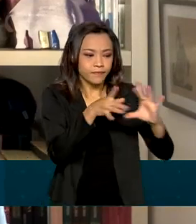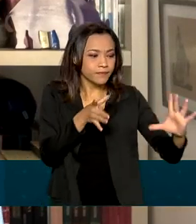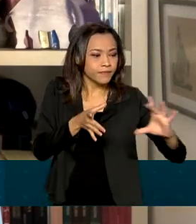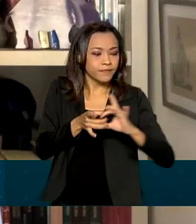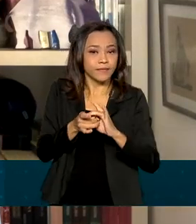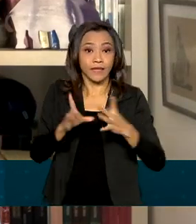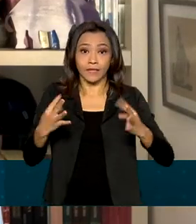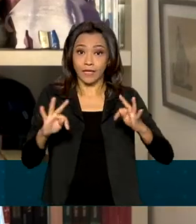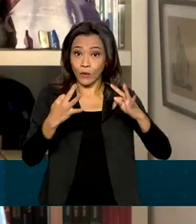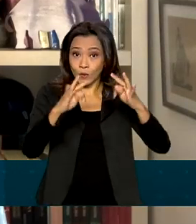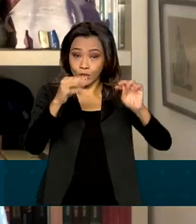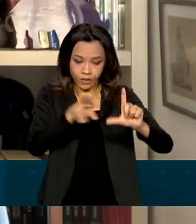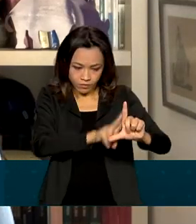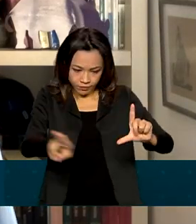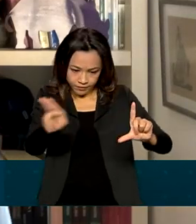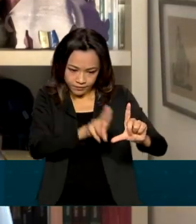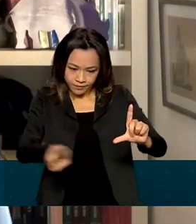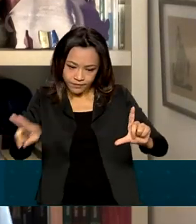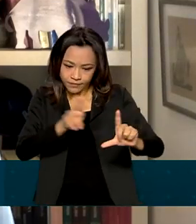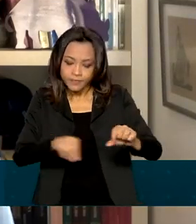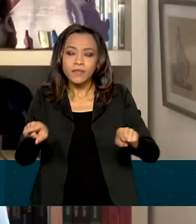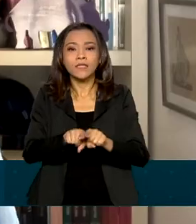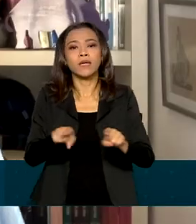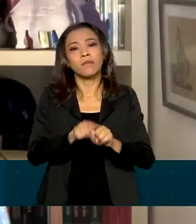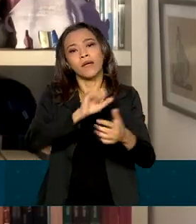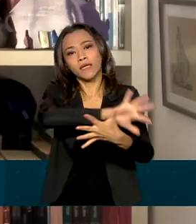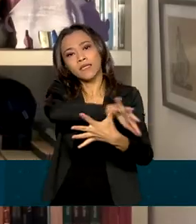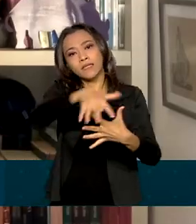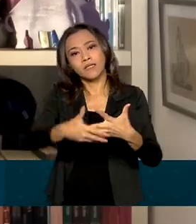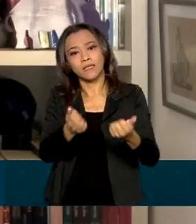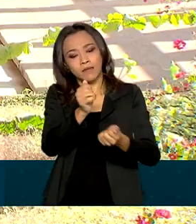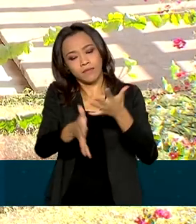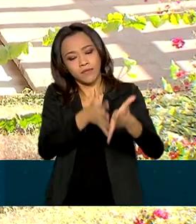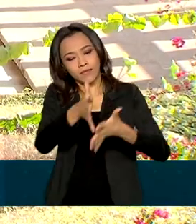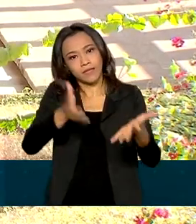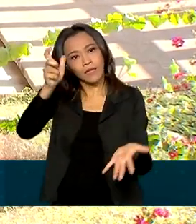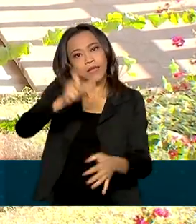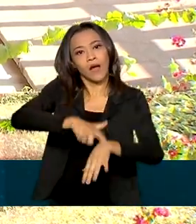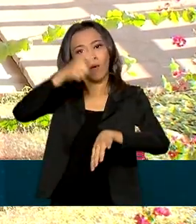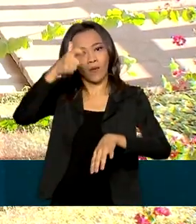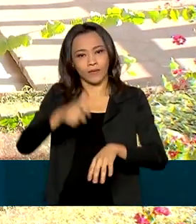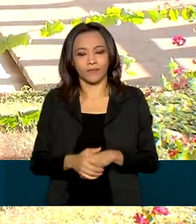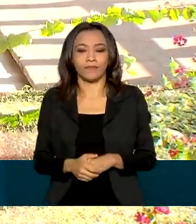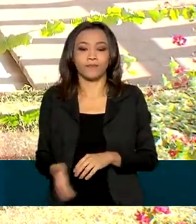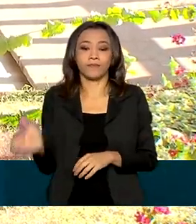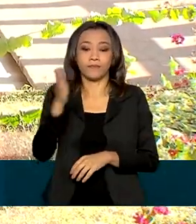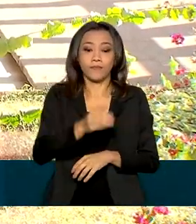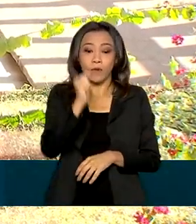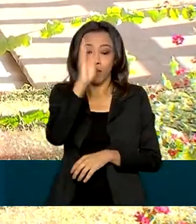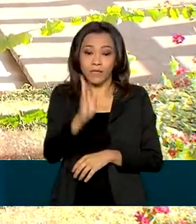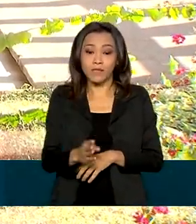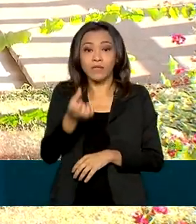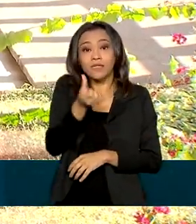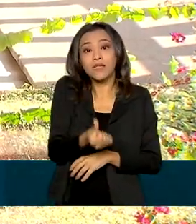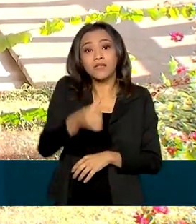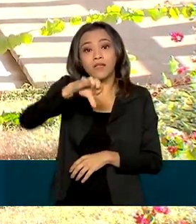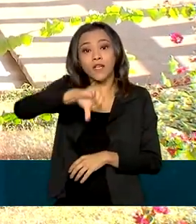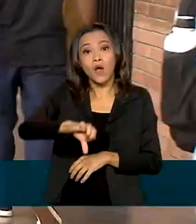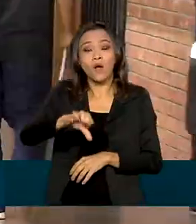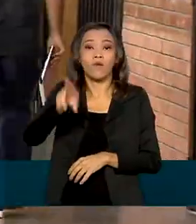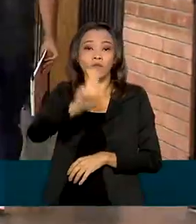de gerar legendas e tradução em libras automaticamente. O Brasil tem 69 universidades